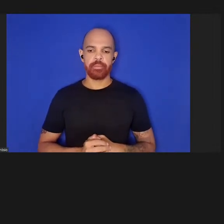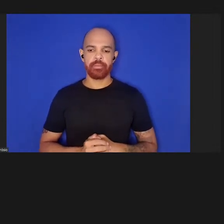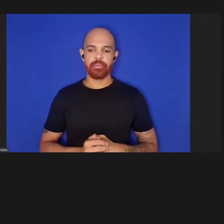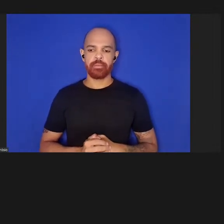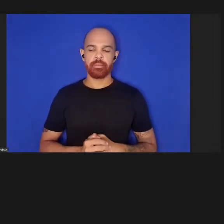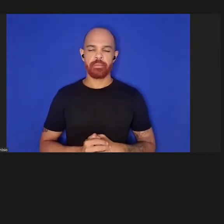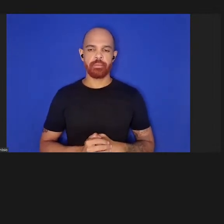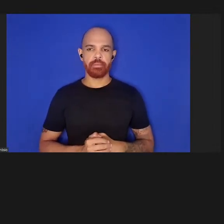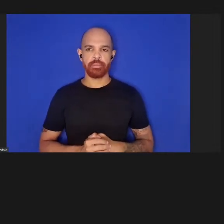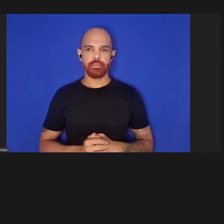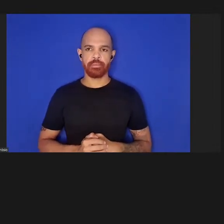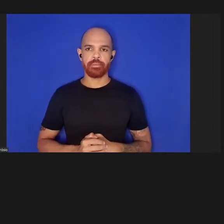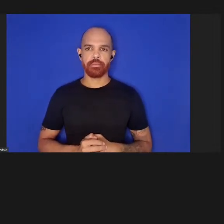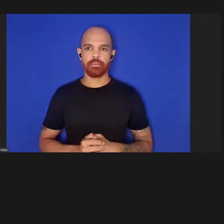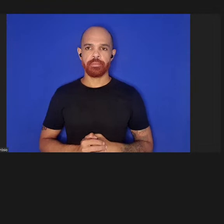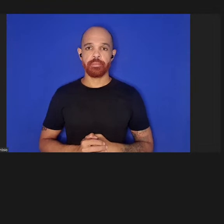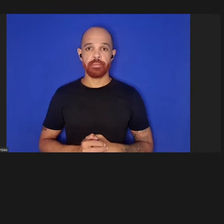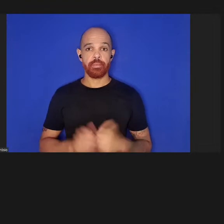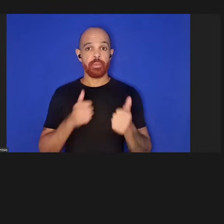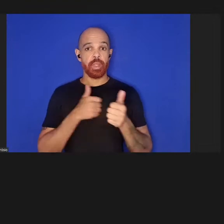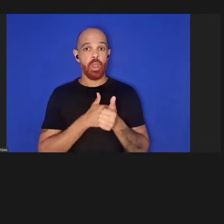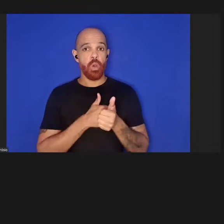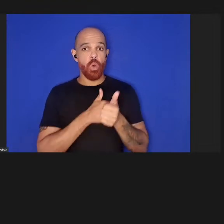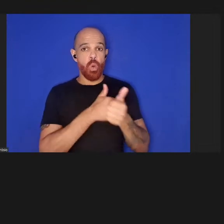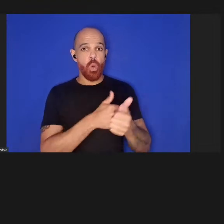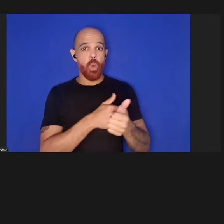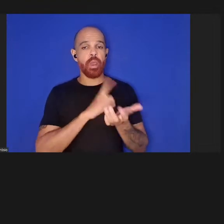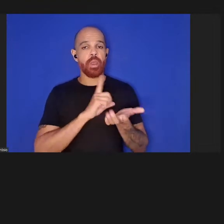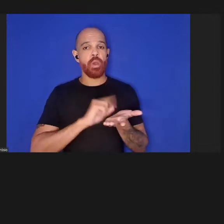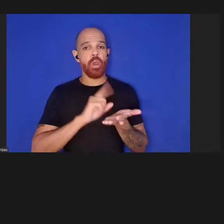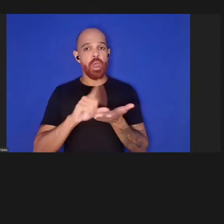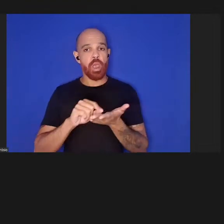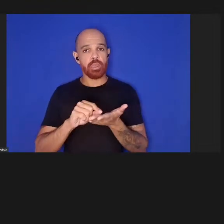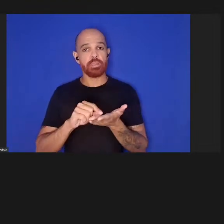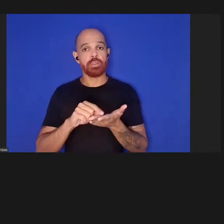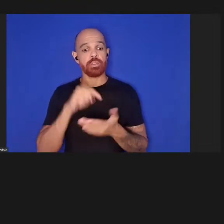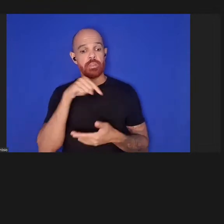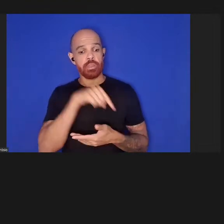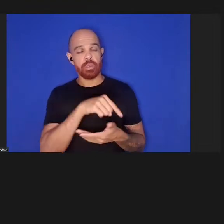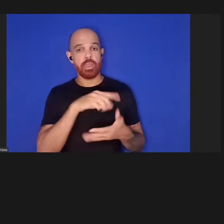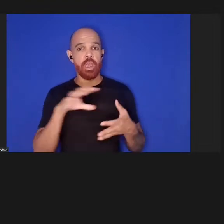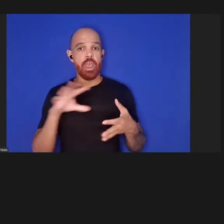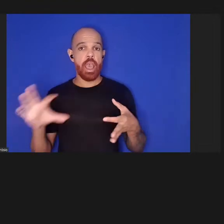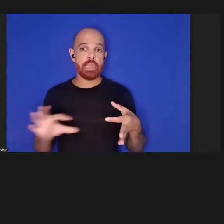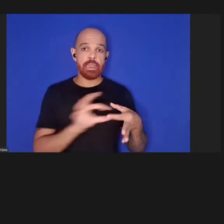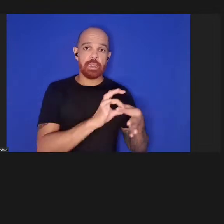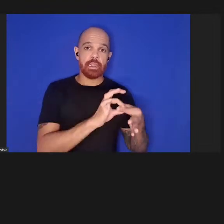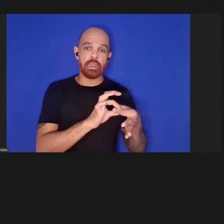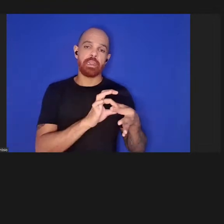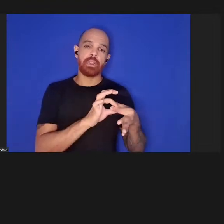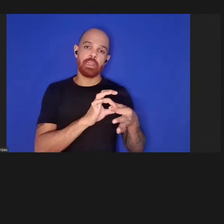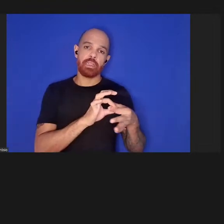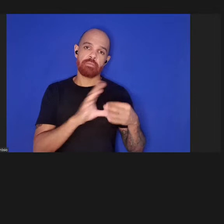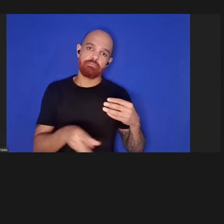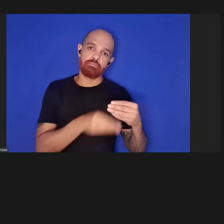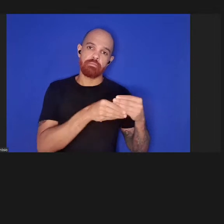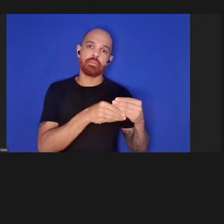acompanhar os artigos junto com os artigos existe